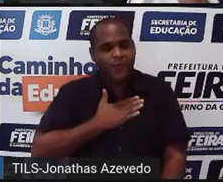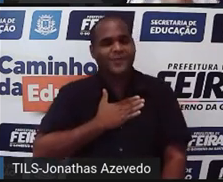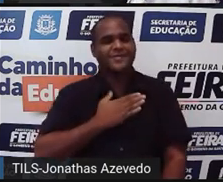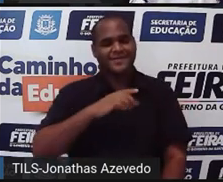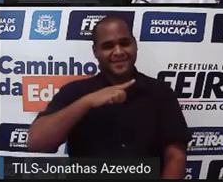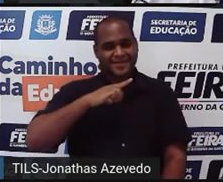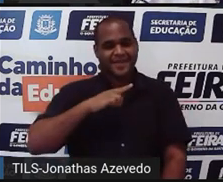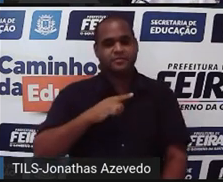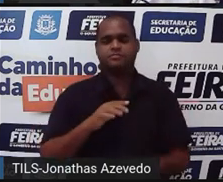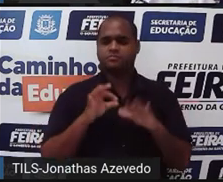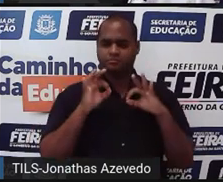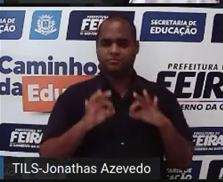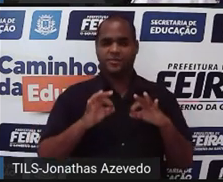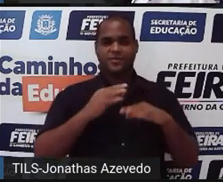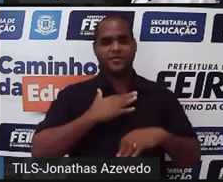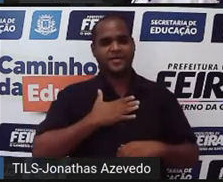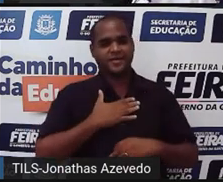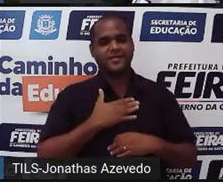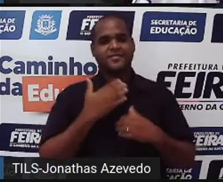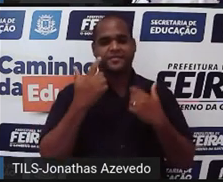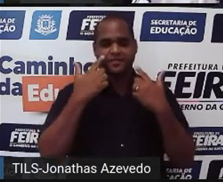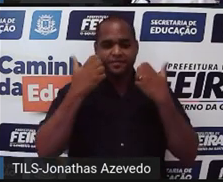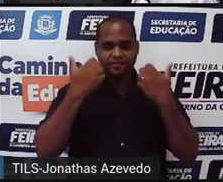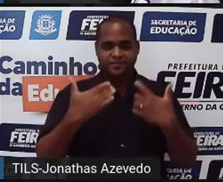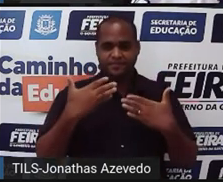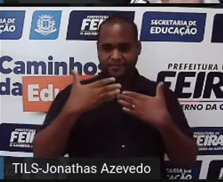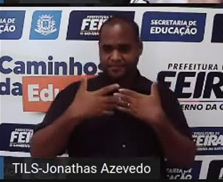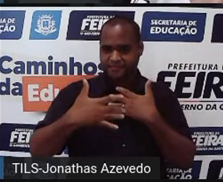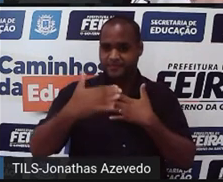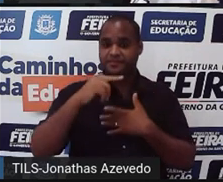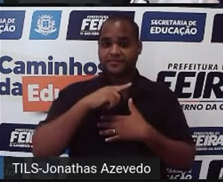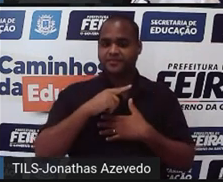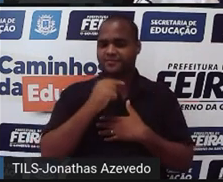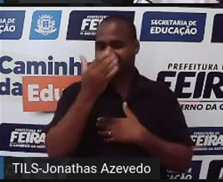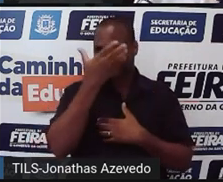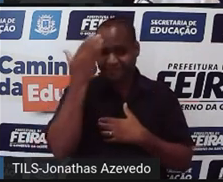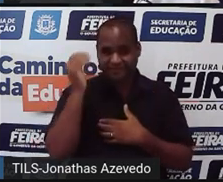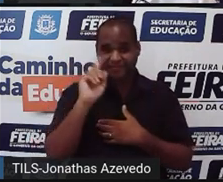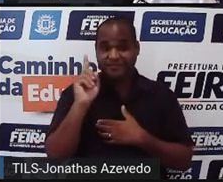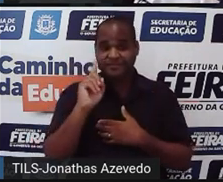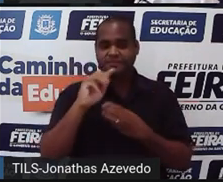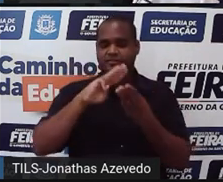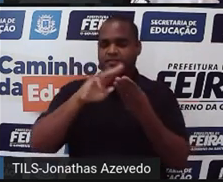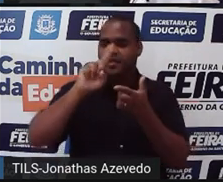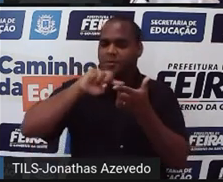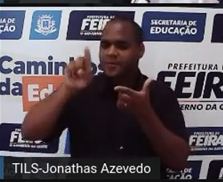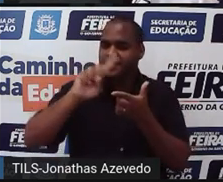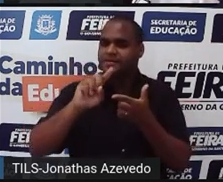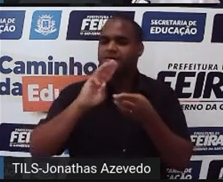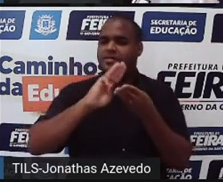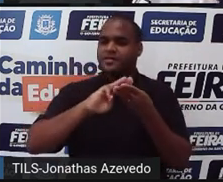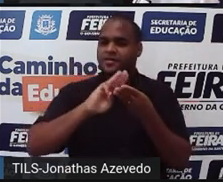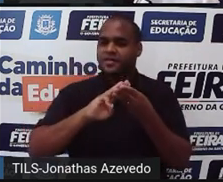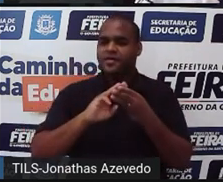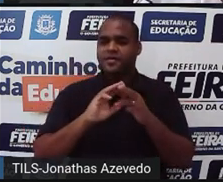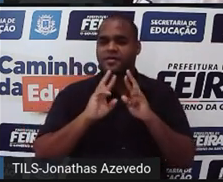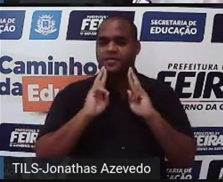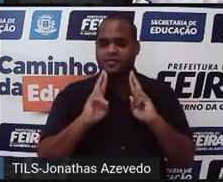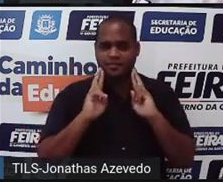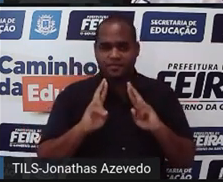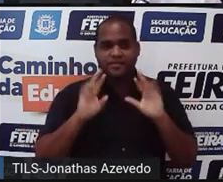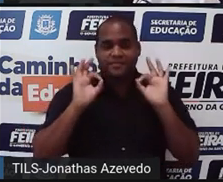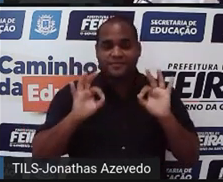mas a gente vai ficar por aqui desde já até a próxima não esquece matemática não é problema matemática é solução